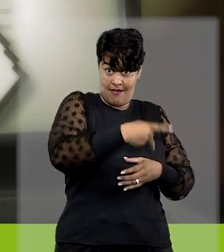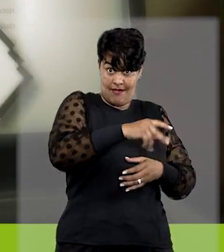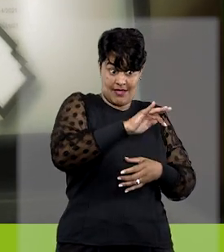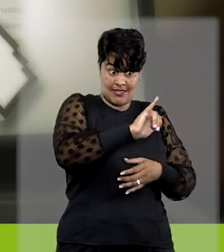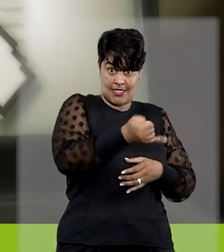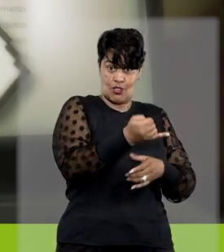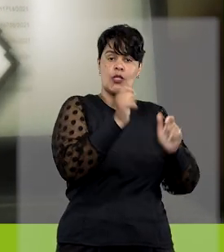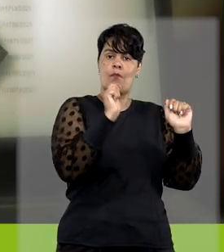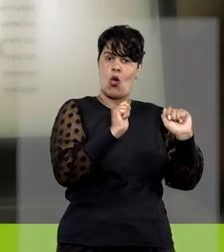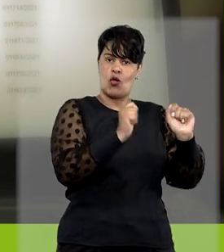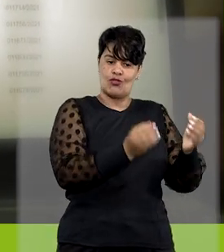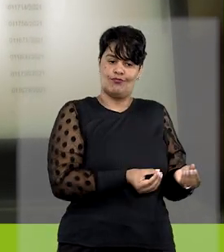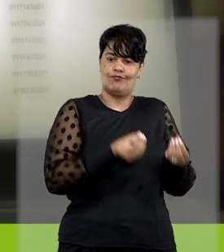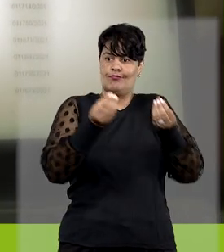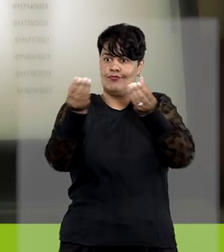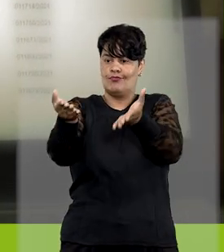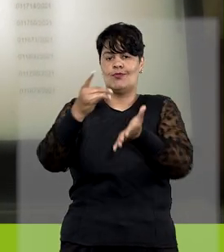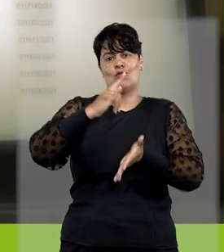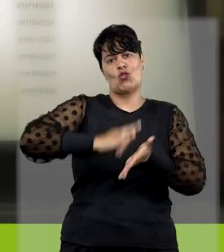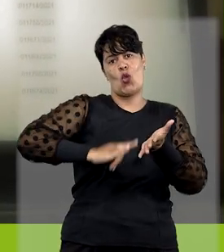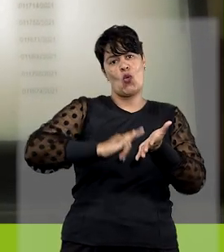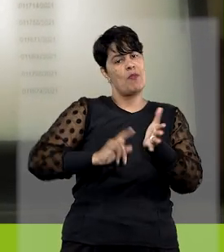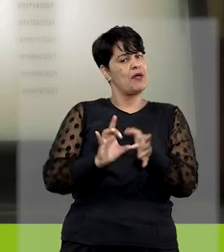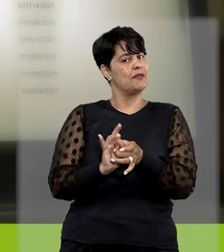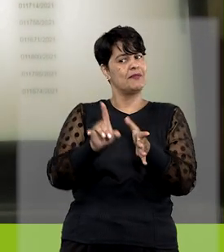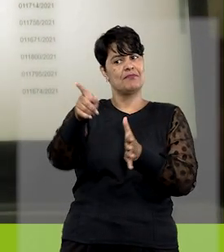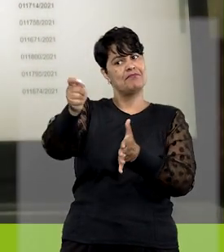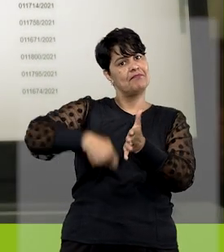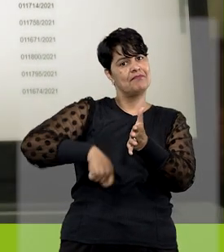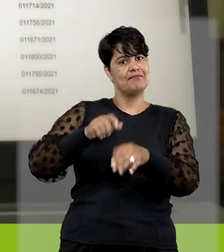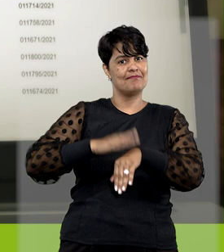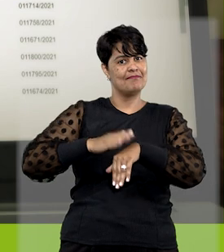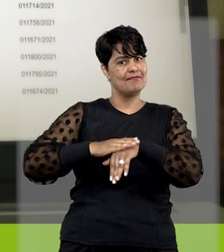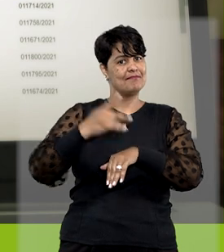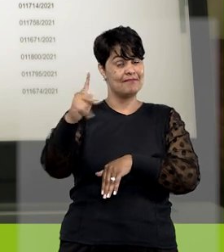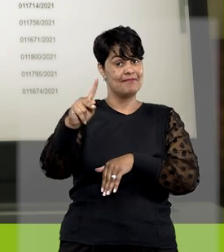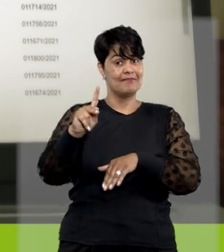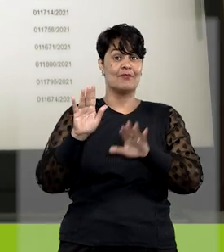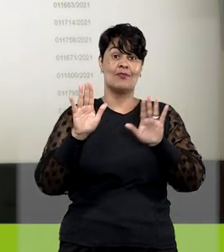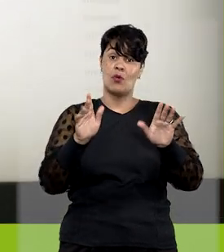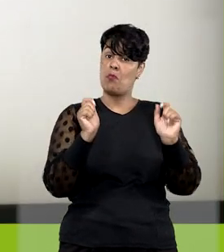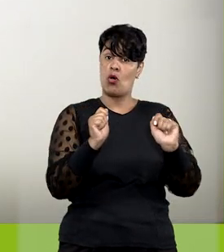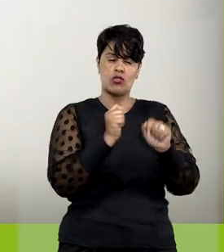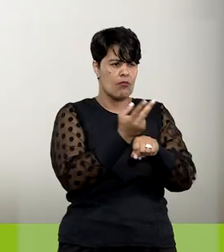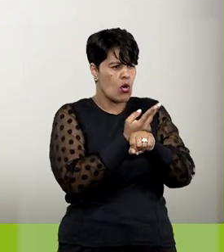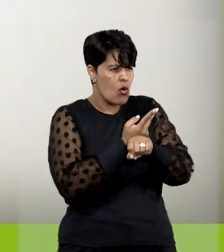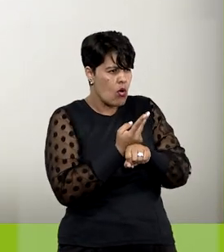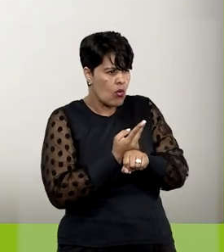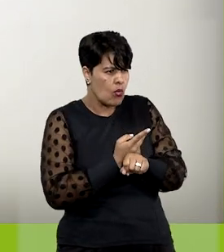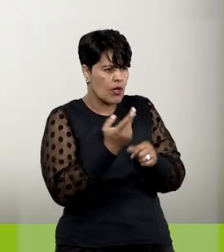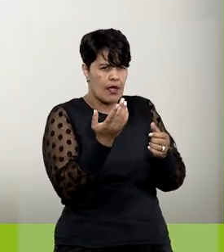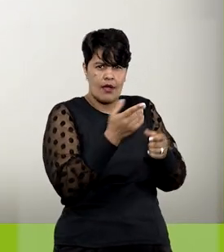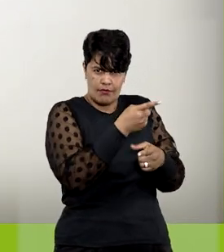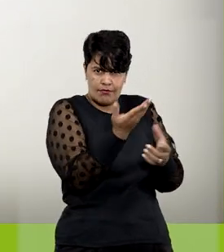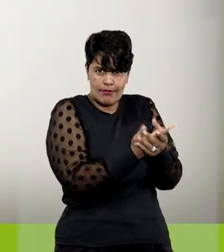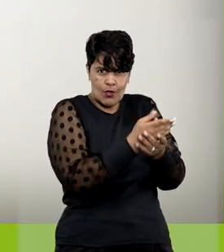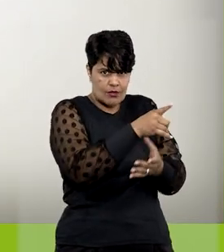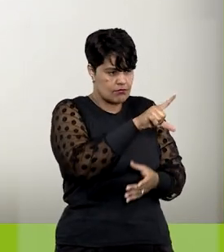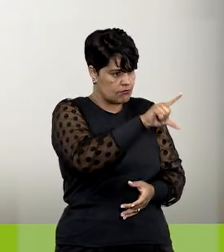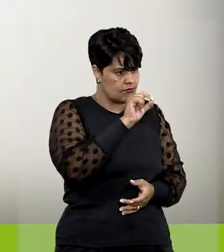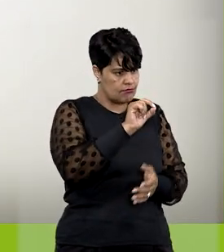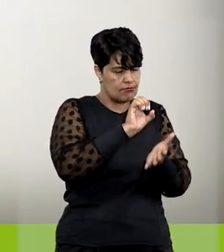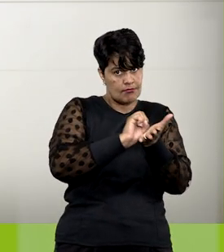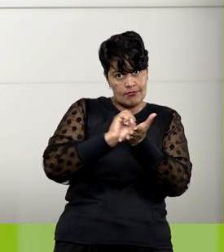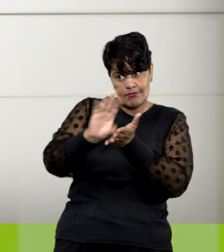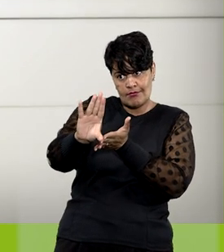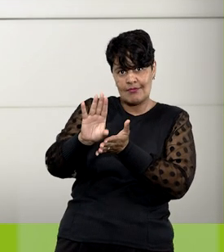interno já pode disponibilizar um documento para assinatura. Para isso, é só acessar o processo desejado, selecionar o